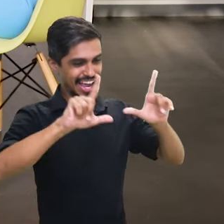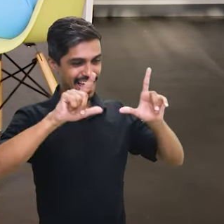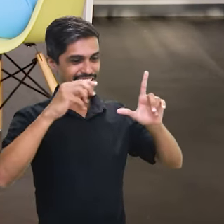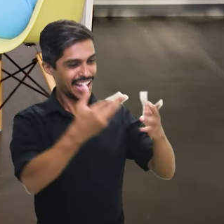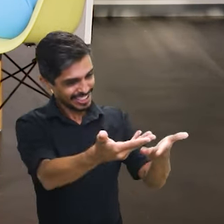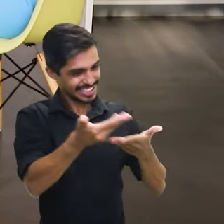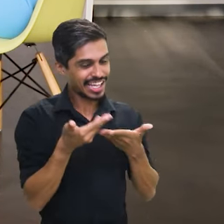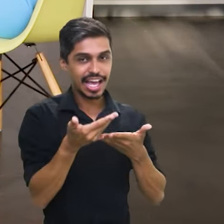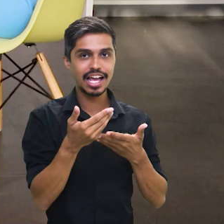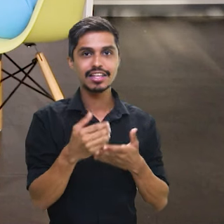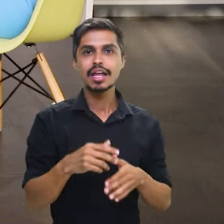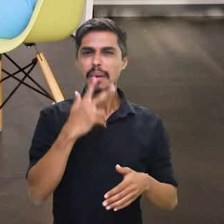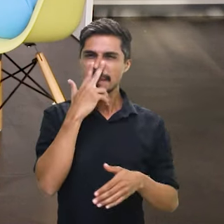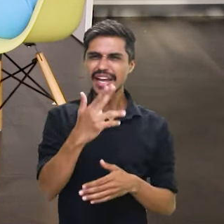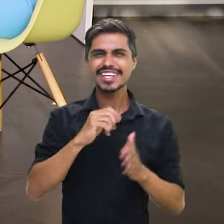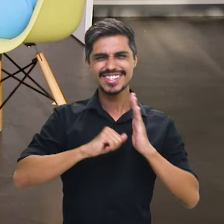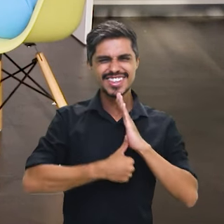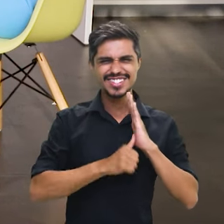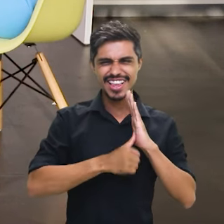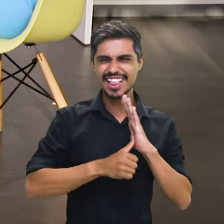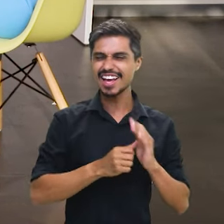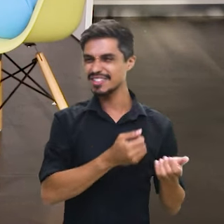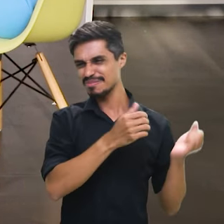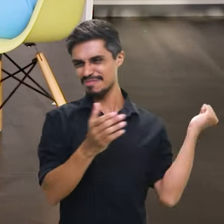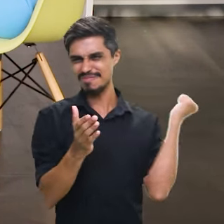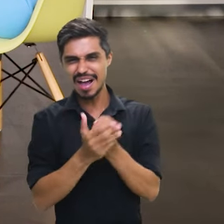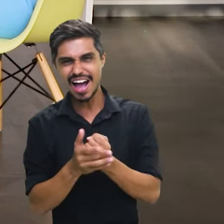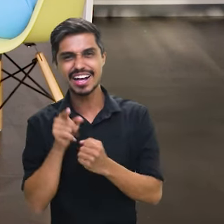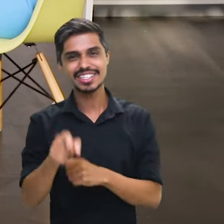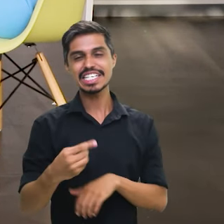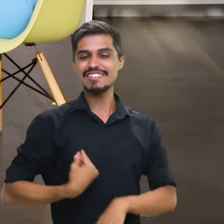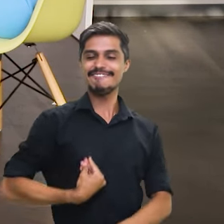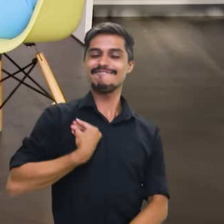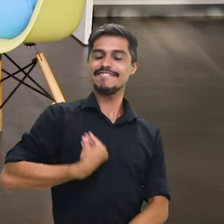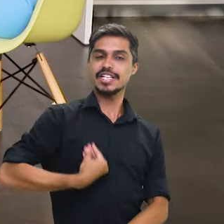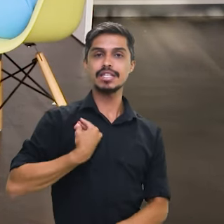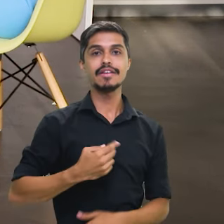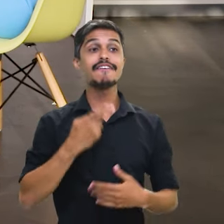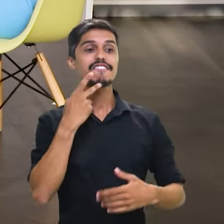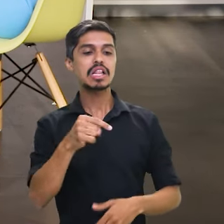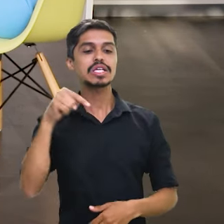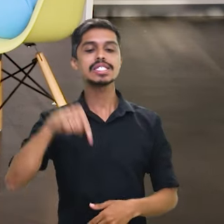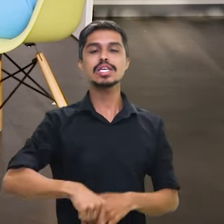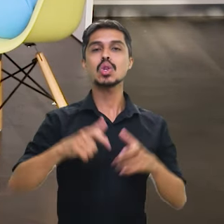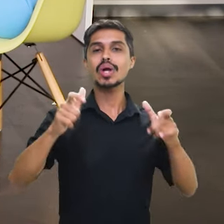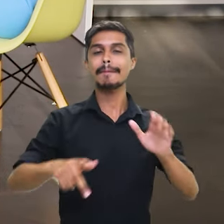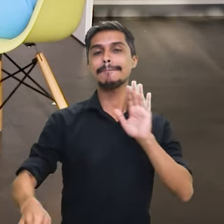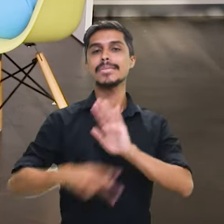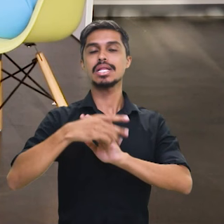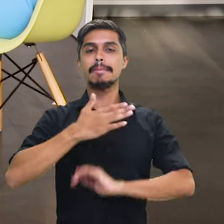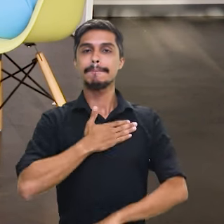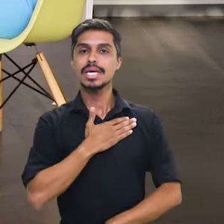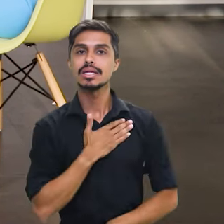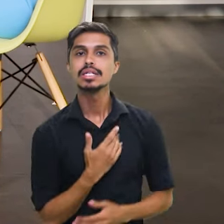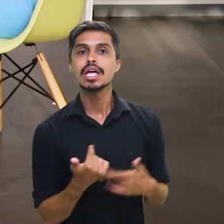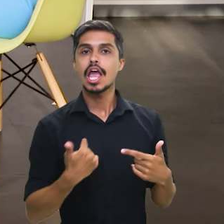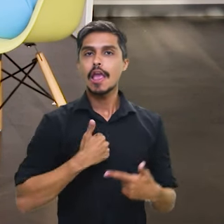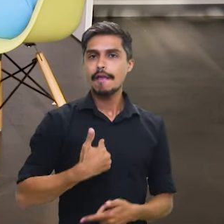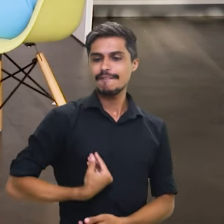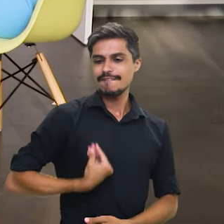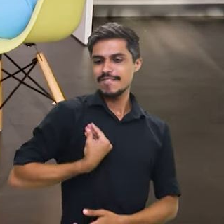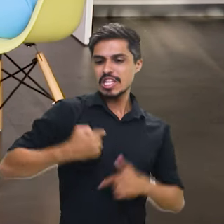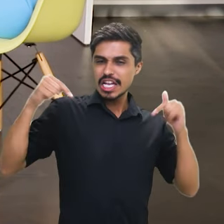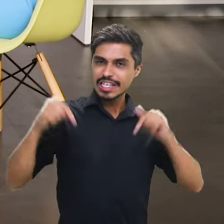identidade. Você tem aquela carteira de identidade anterior, mas agora você tem algo que dizer, essa terra é minha. Meus antepassados estiveram aqui,